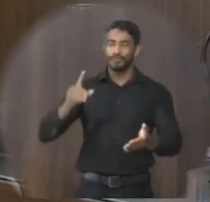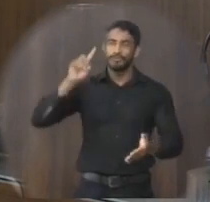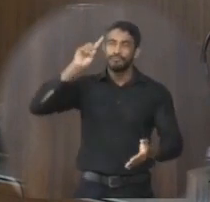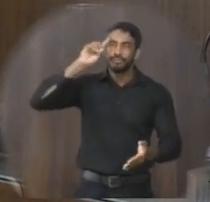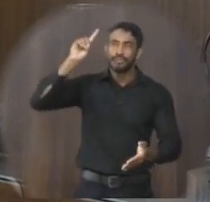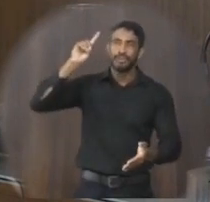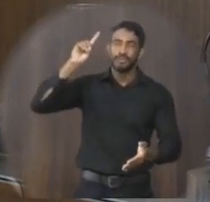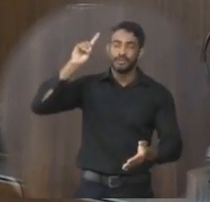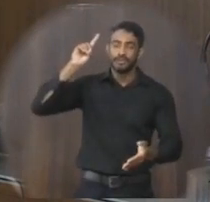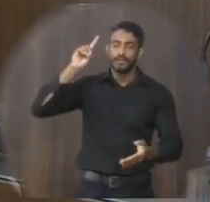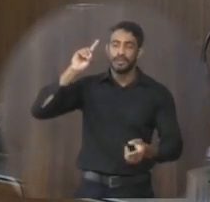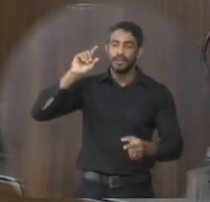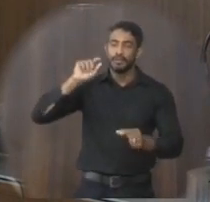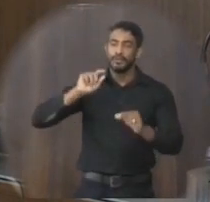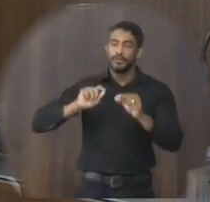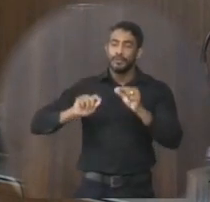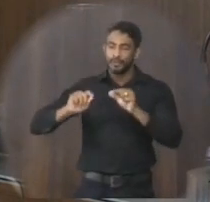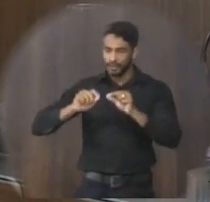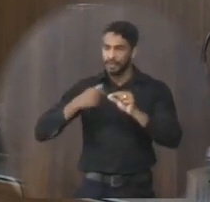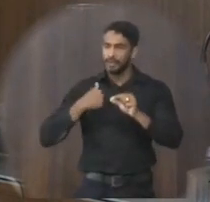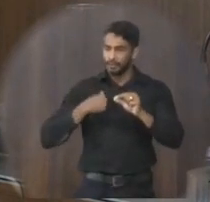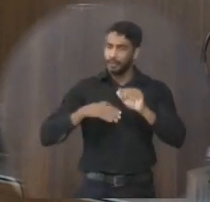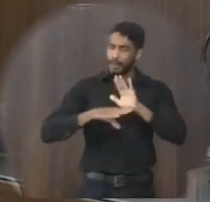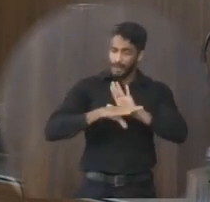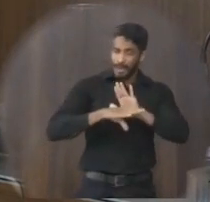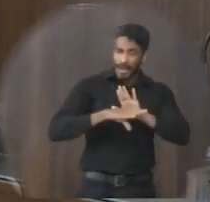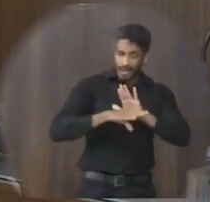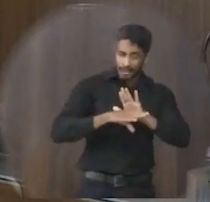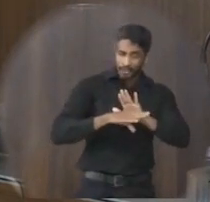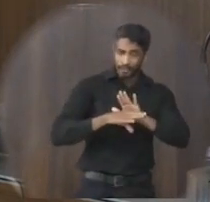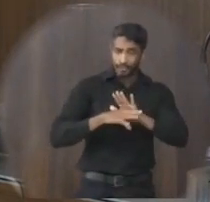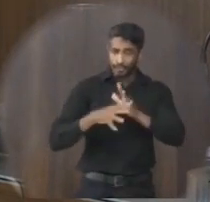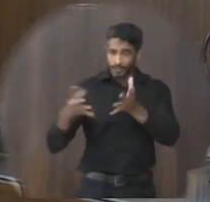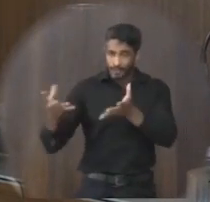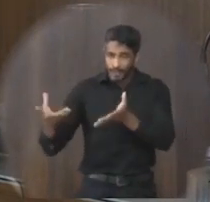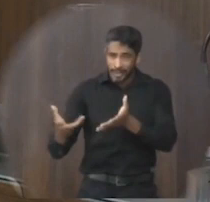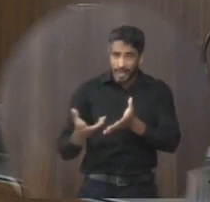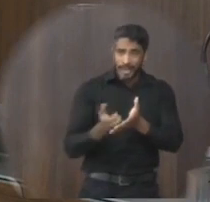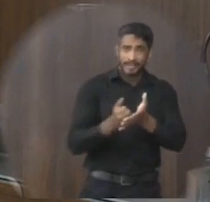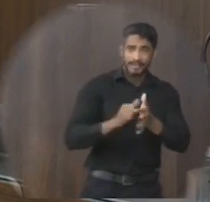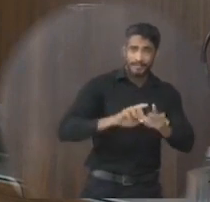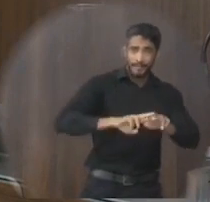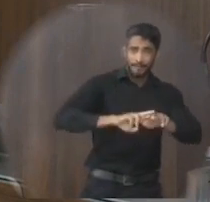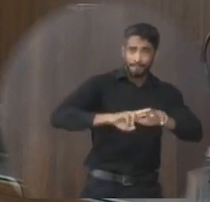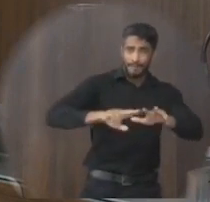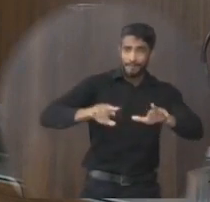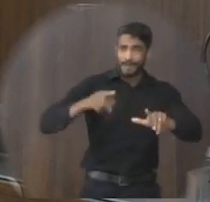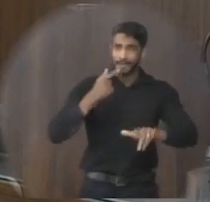dia, onde eu ajudei a receber várias crianças no hospital regional,